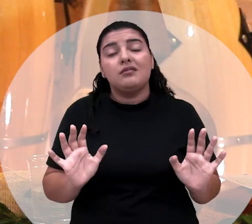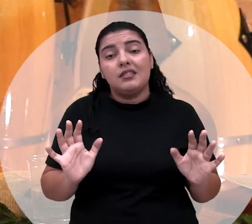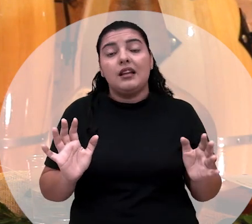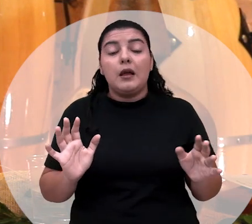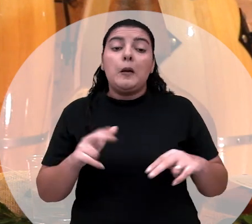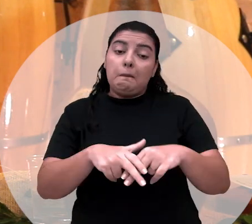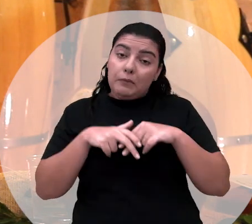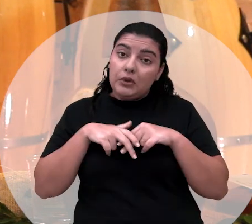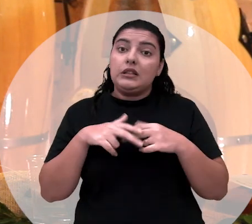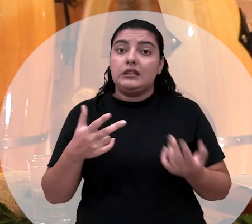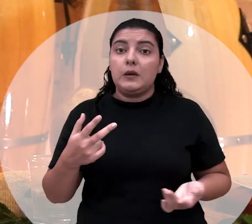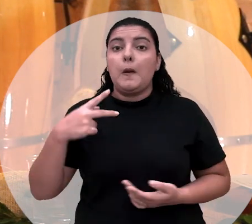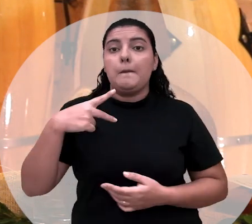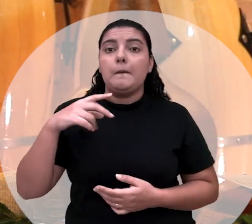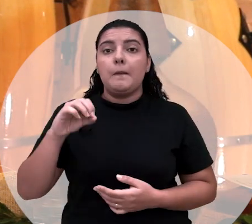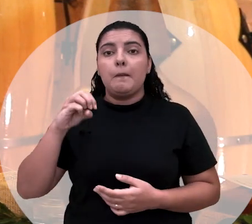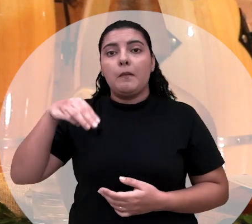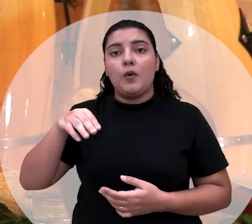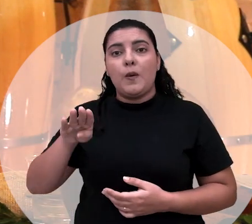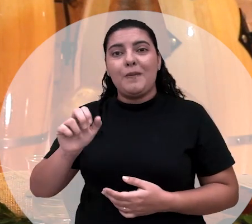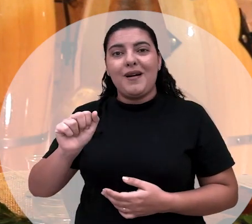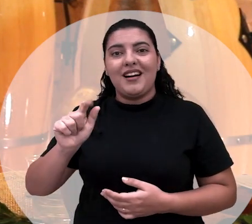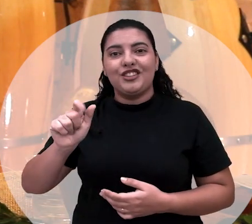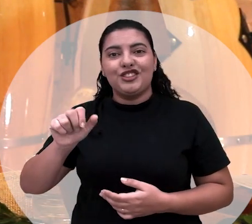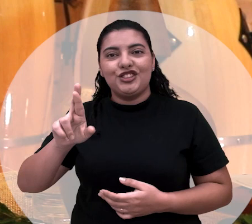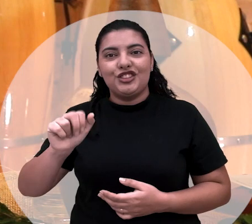Então, vem na Umbanda, a Pomba Gira, ela vem para aconselhar